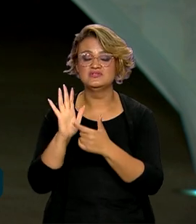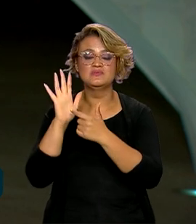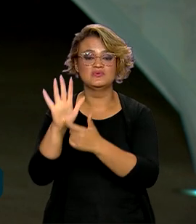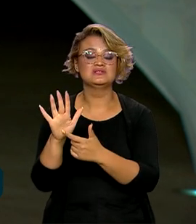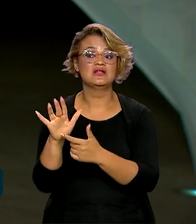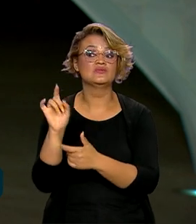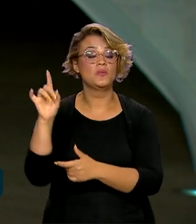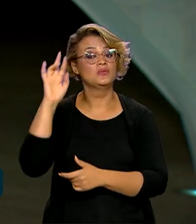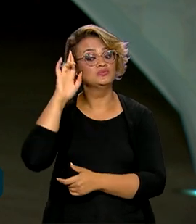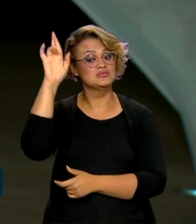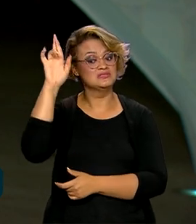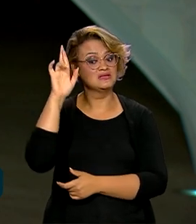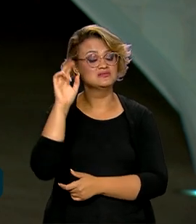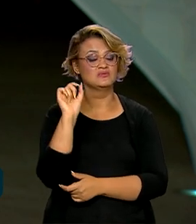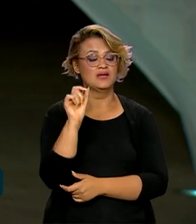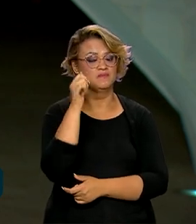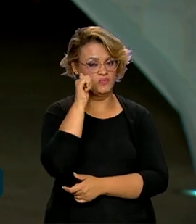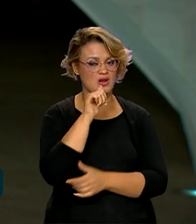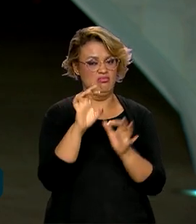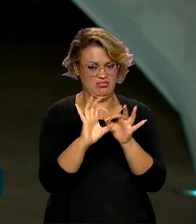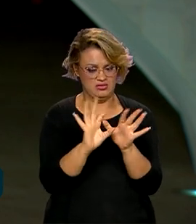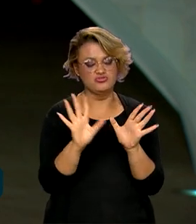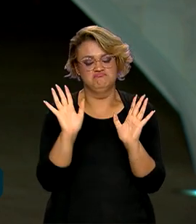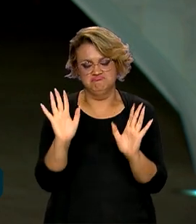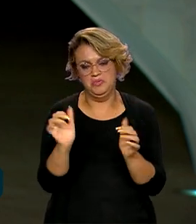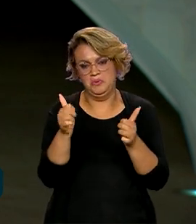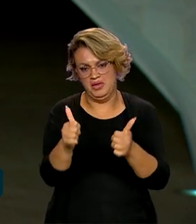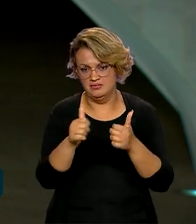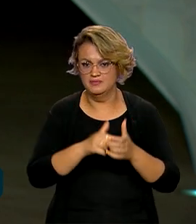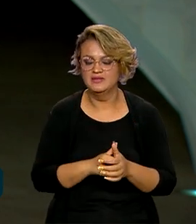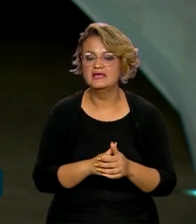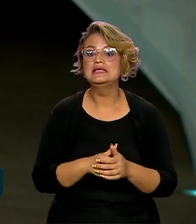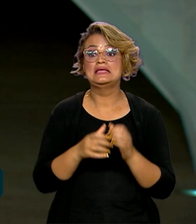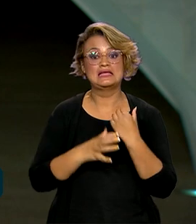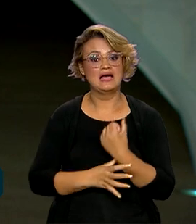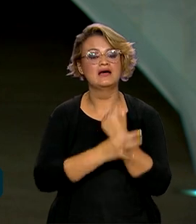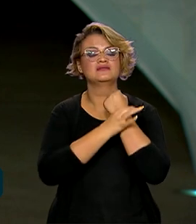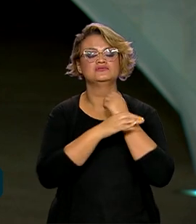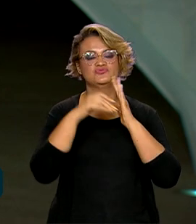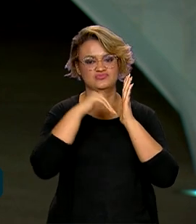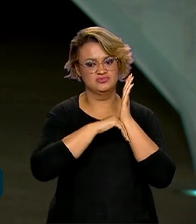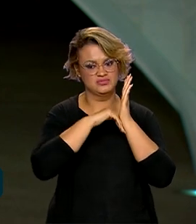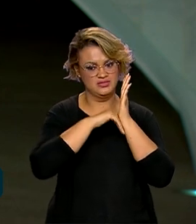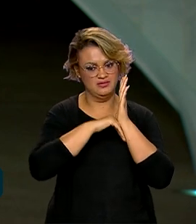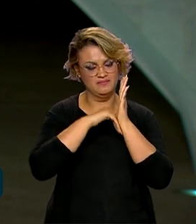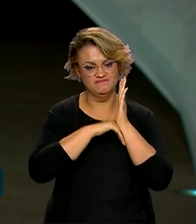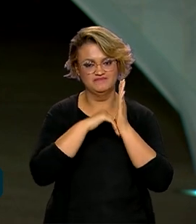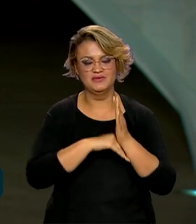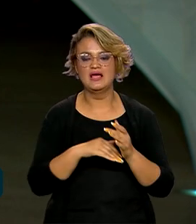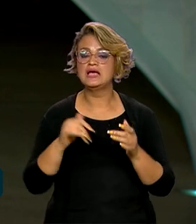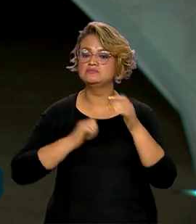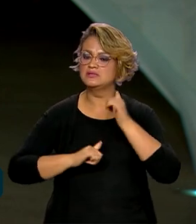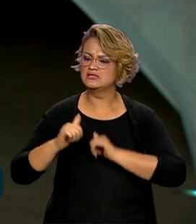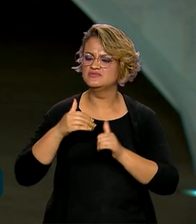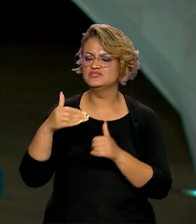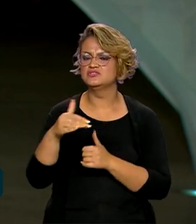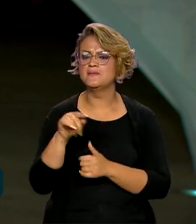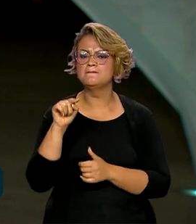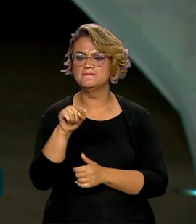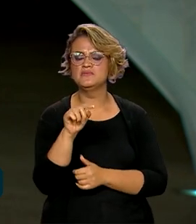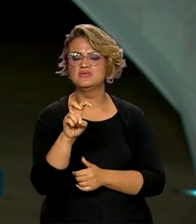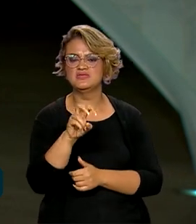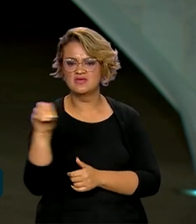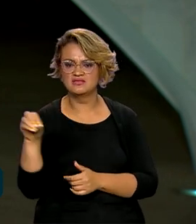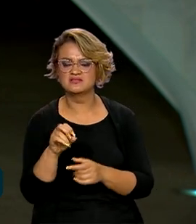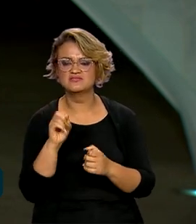com a autorização dessas mulheres e, claro, será garantido o sigilo. A expectativa é que cerca de 1.500